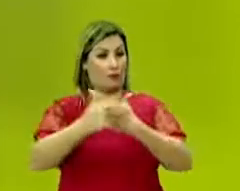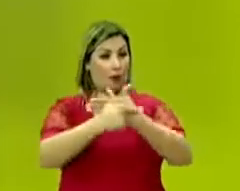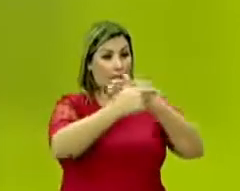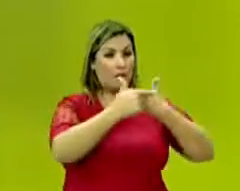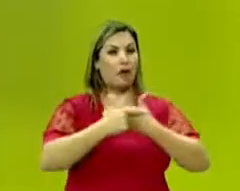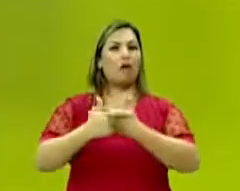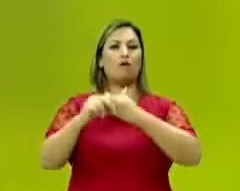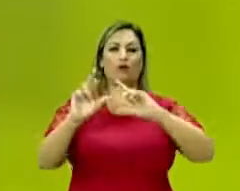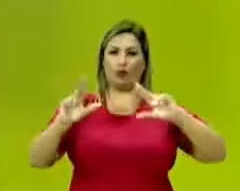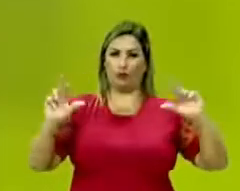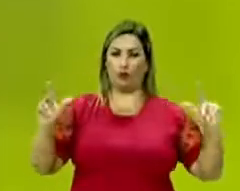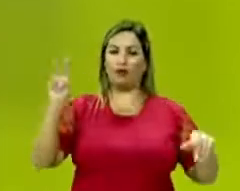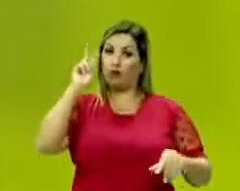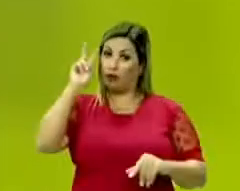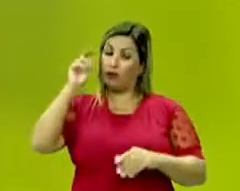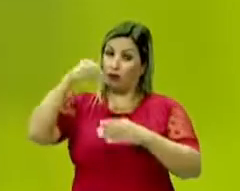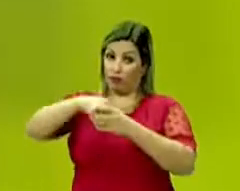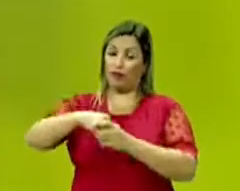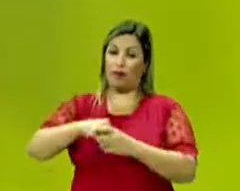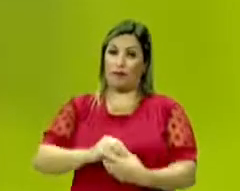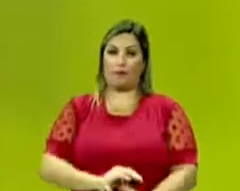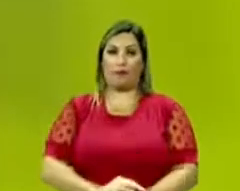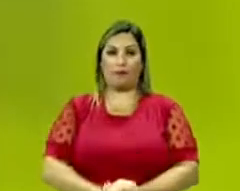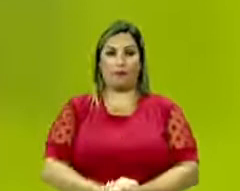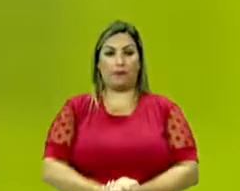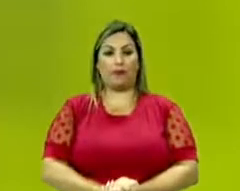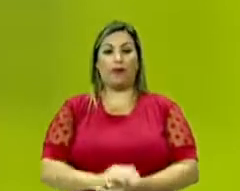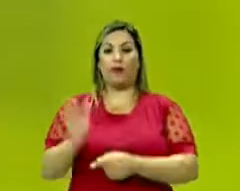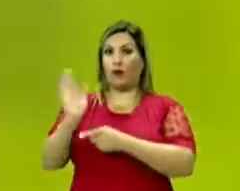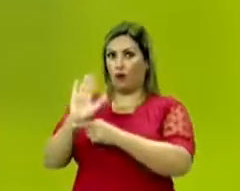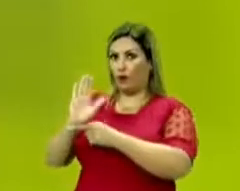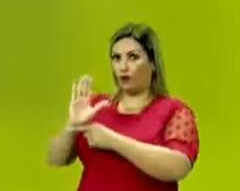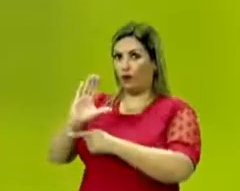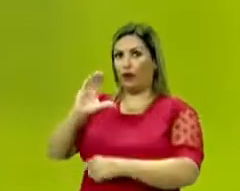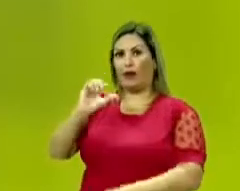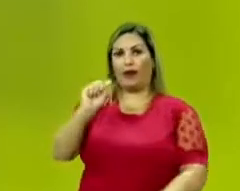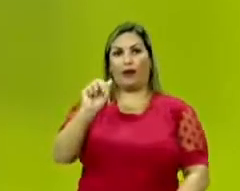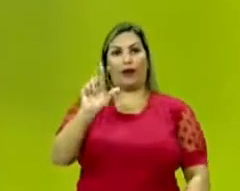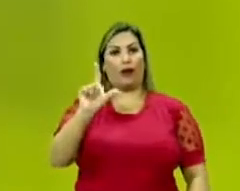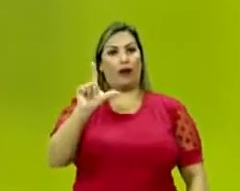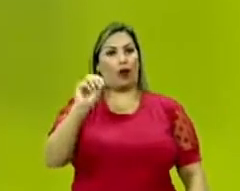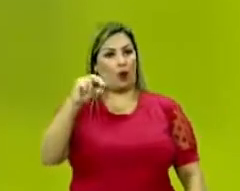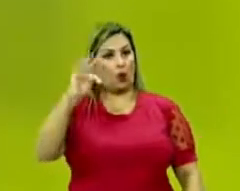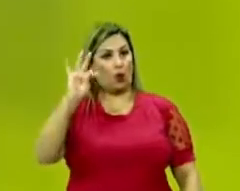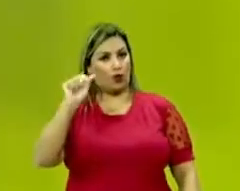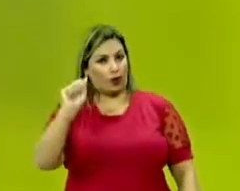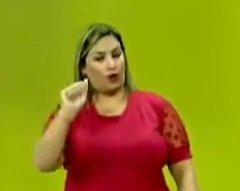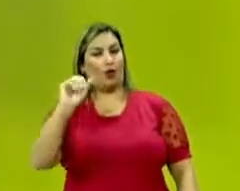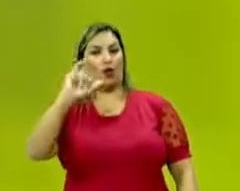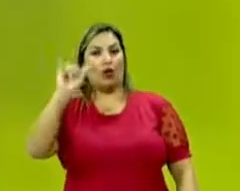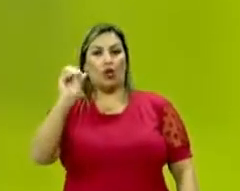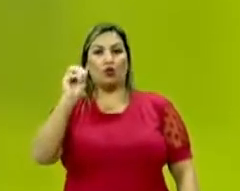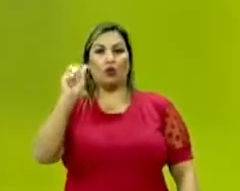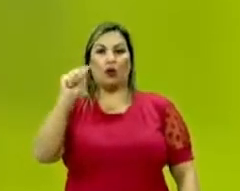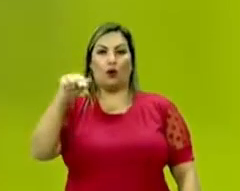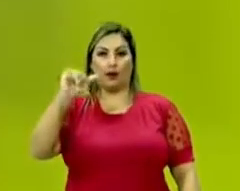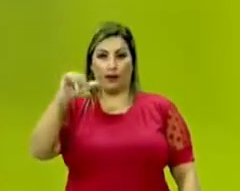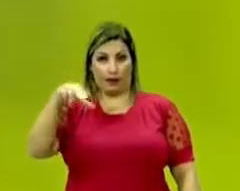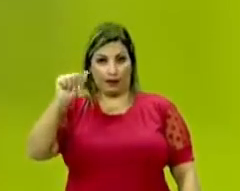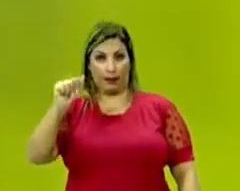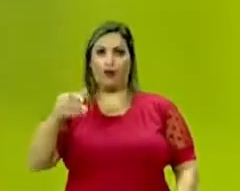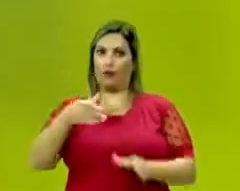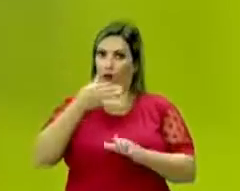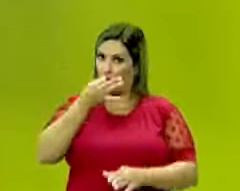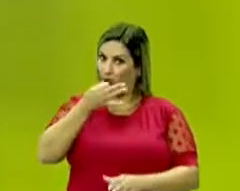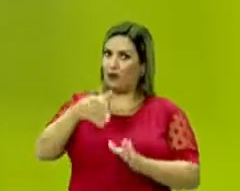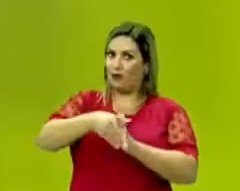históricos diferentes exercidos, com certeza. E o filme Carlota Joaquina, eu vou sugerir para você e mostrar